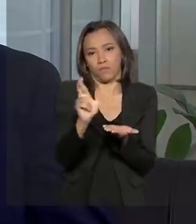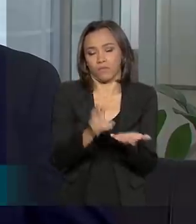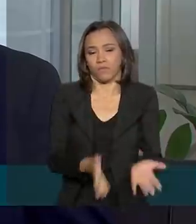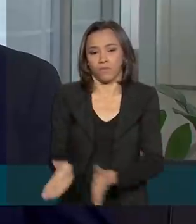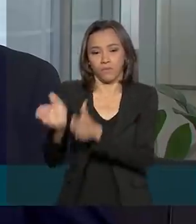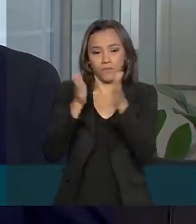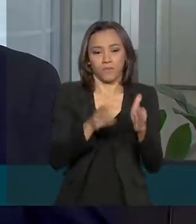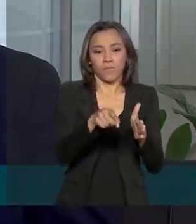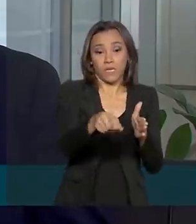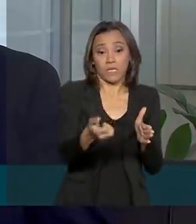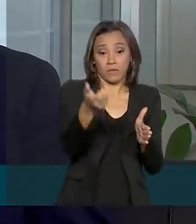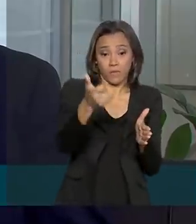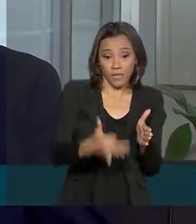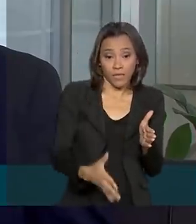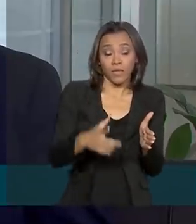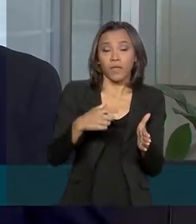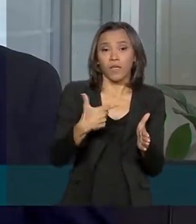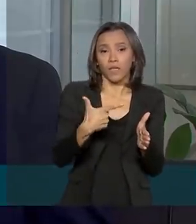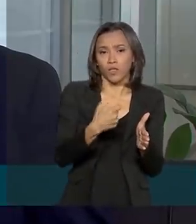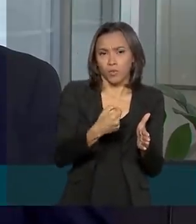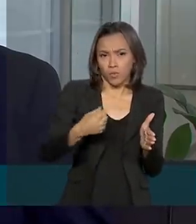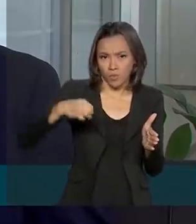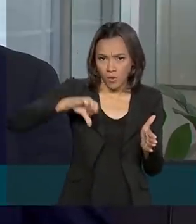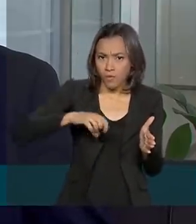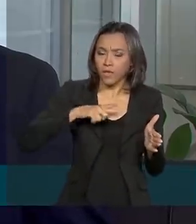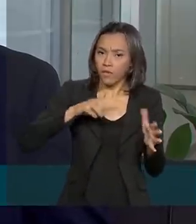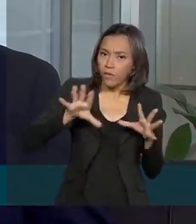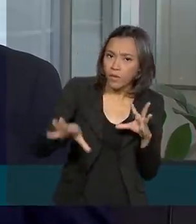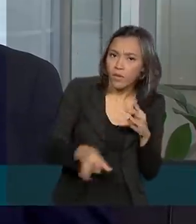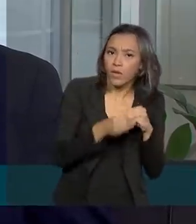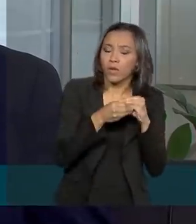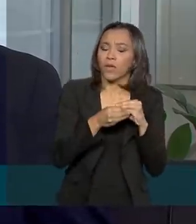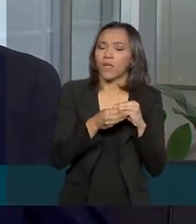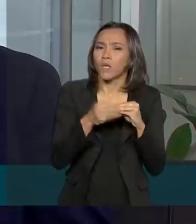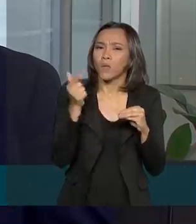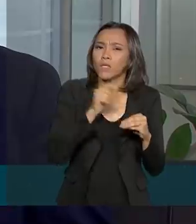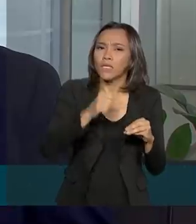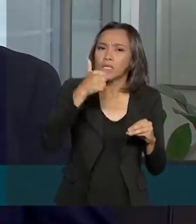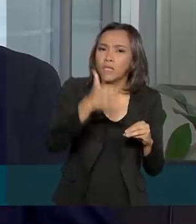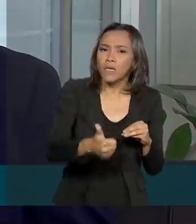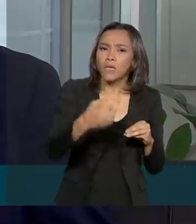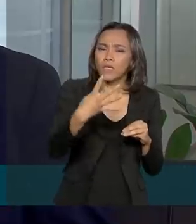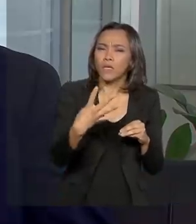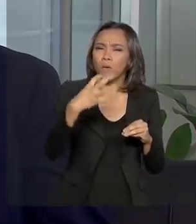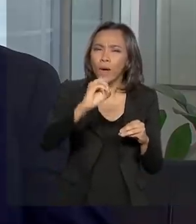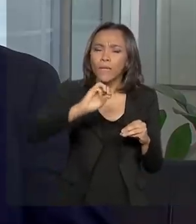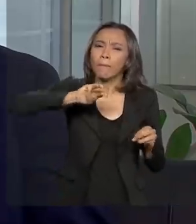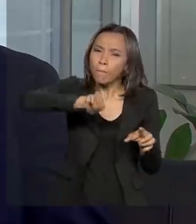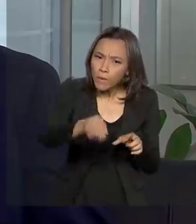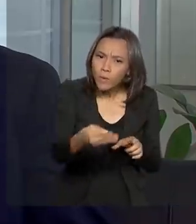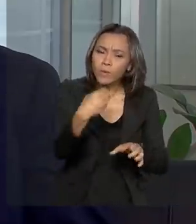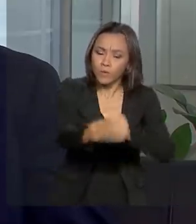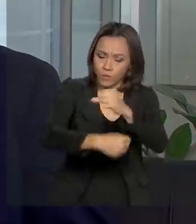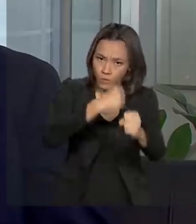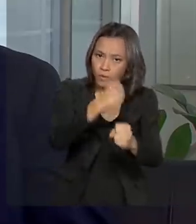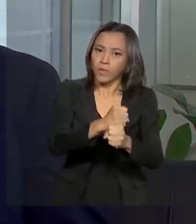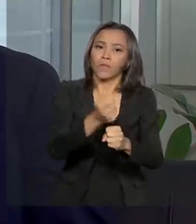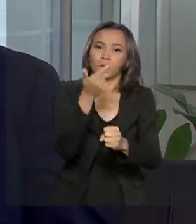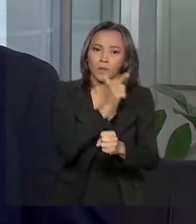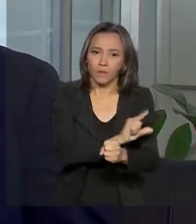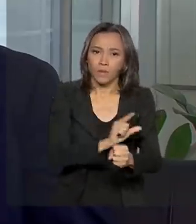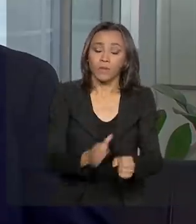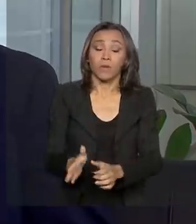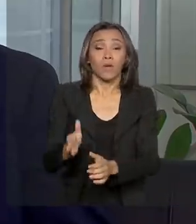houve uma suplementação de 70 milhões, então nós atingimos 140 milhões no ano. E a